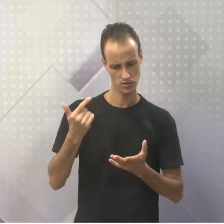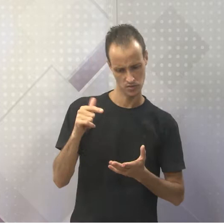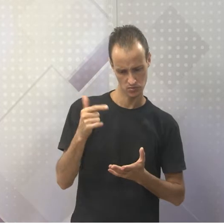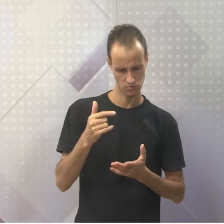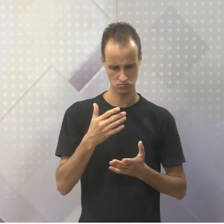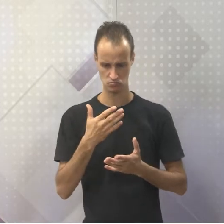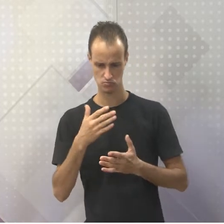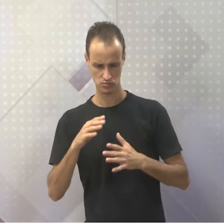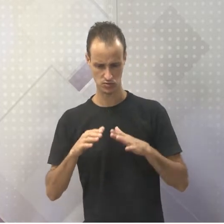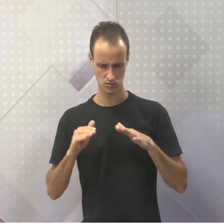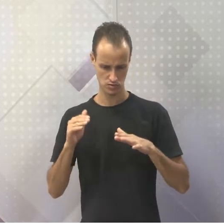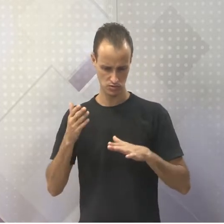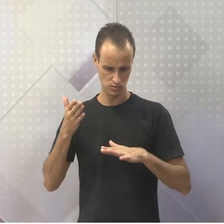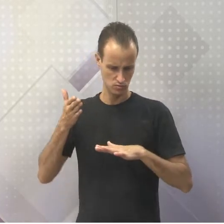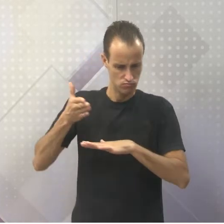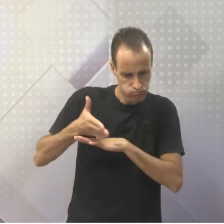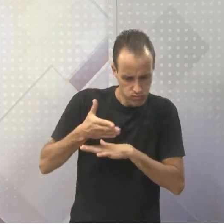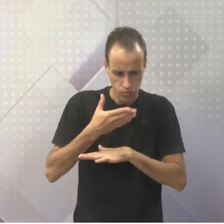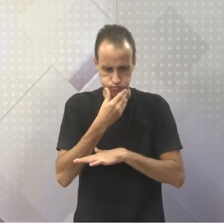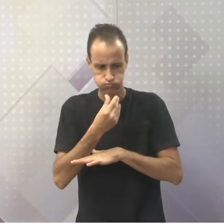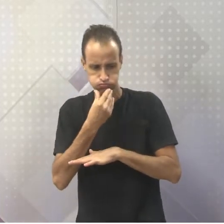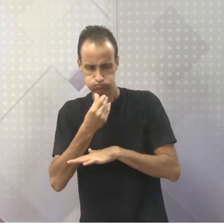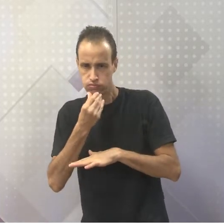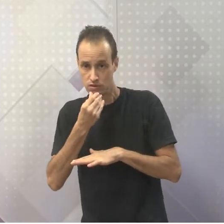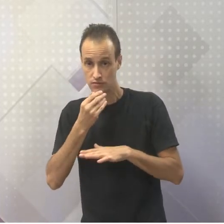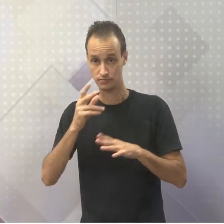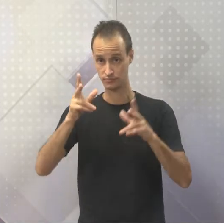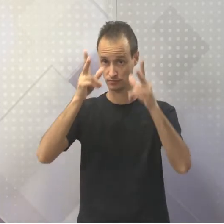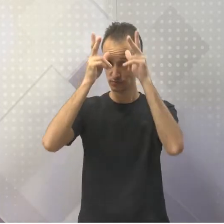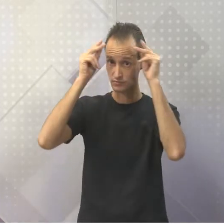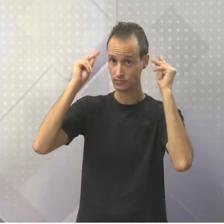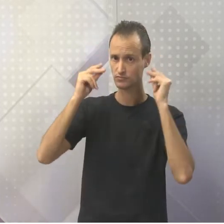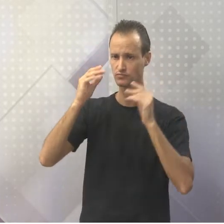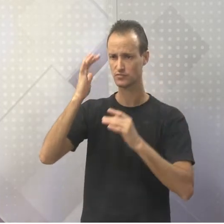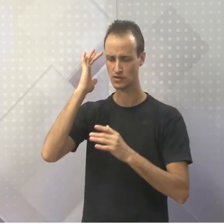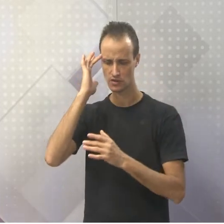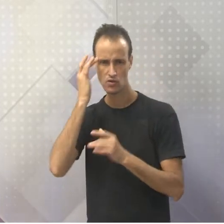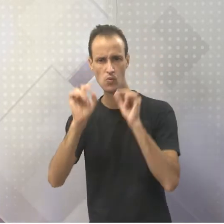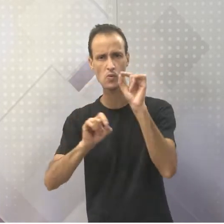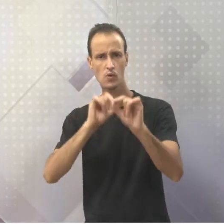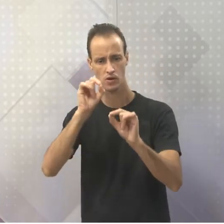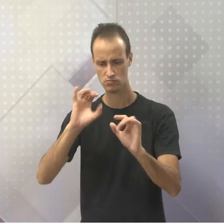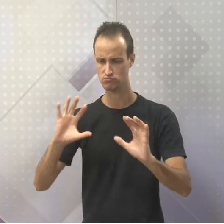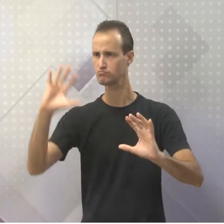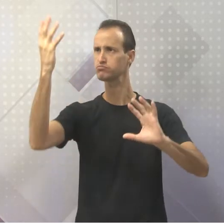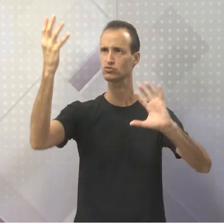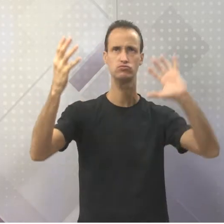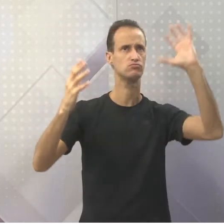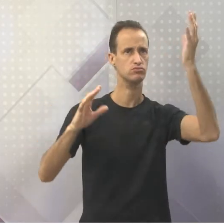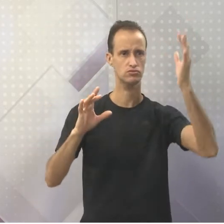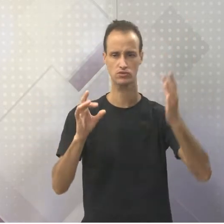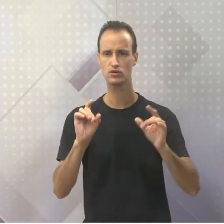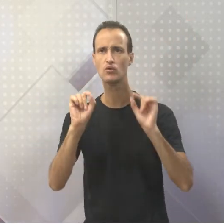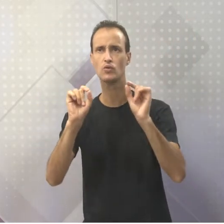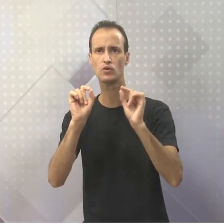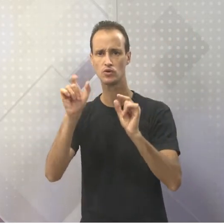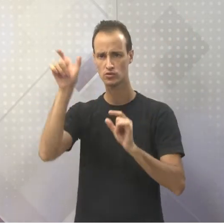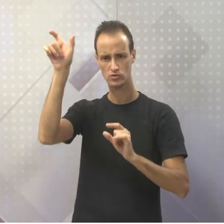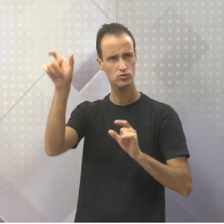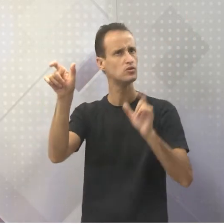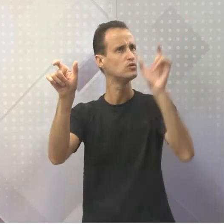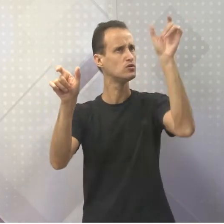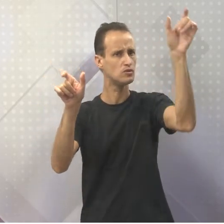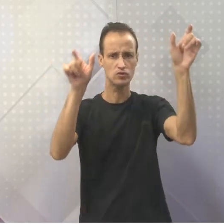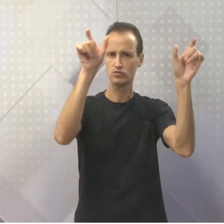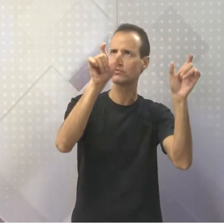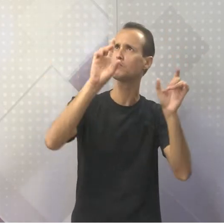dos homens. Os gregos antigos atribuíam a cada fenômeno natural uma criatura ou